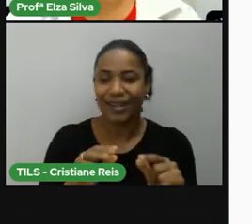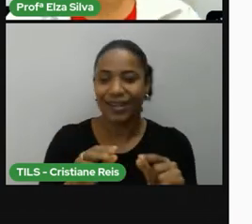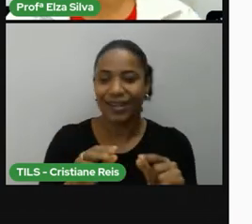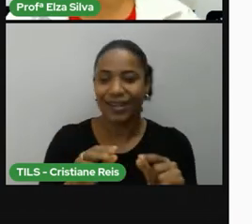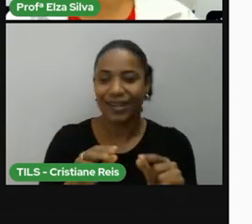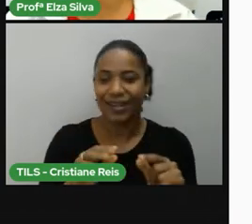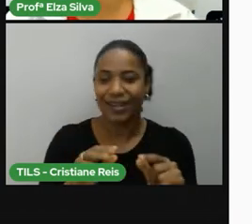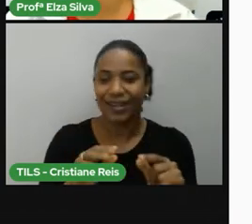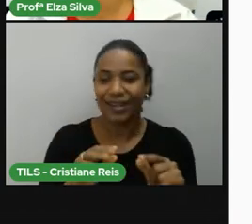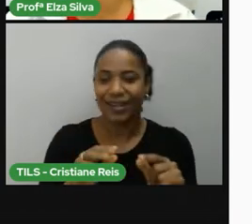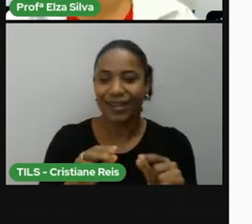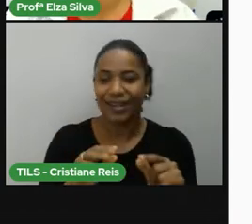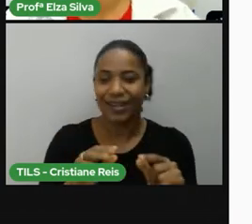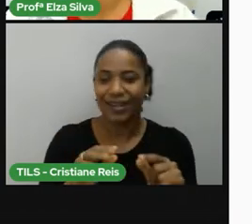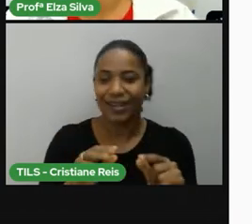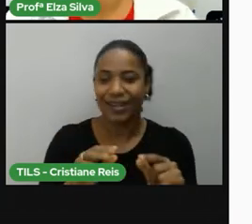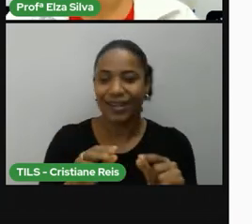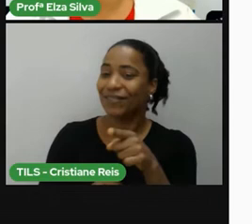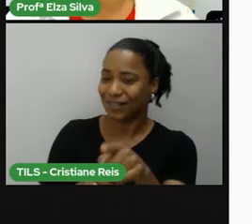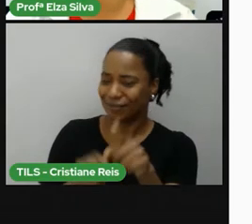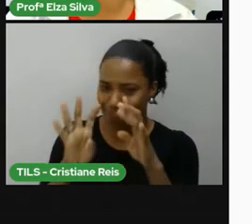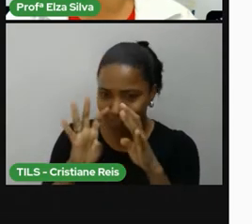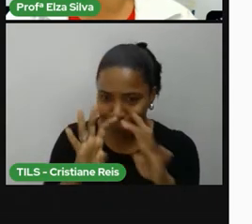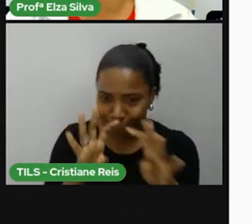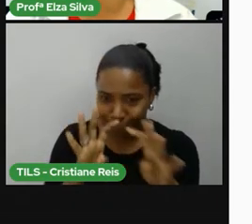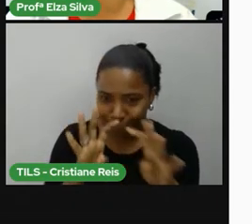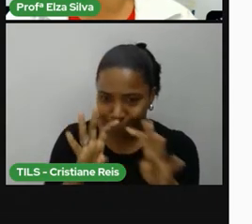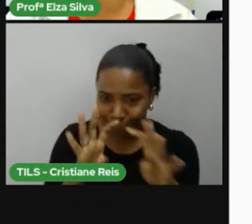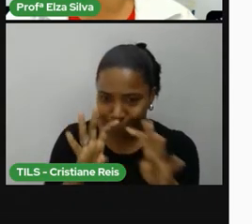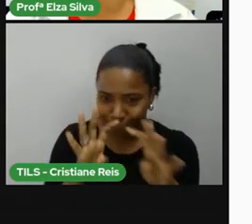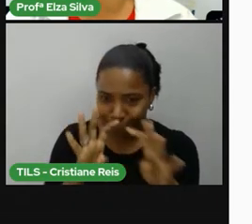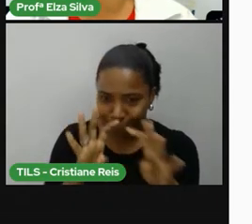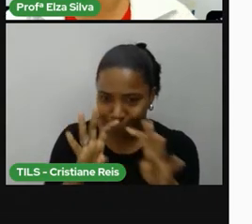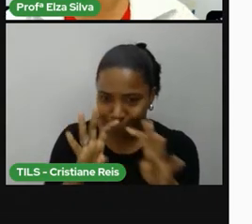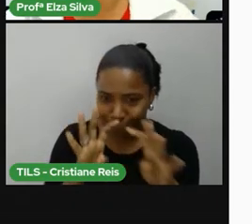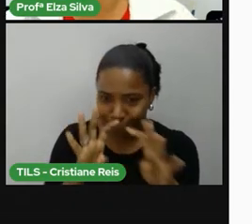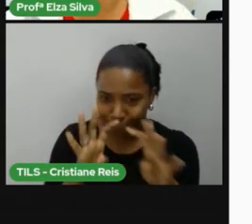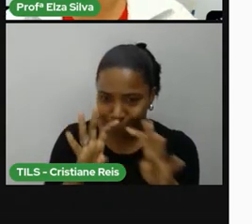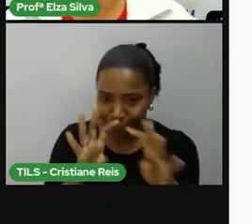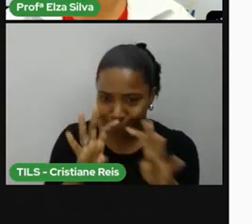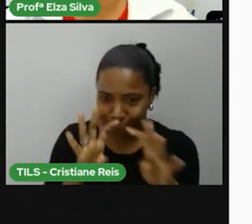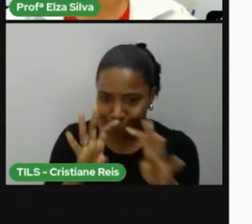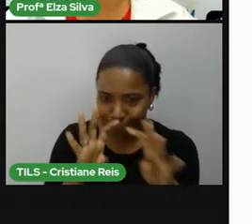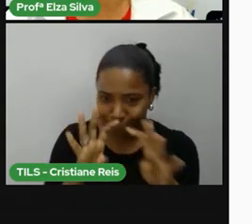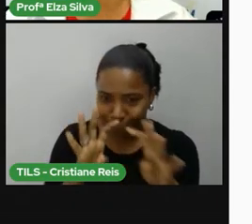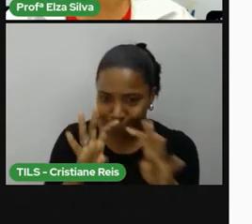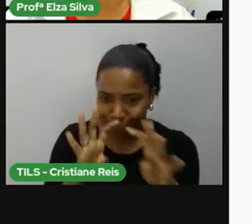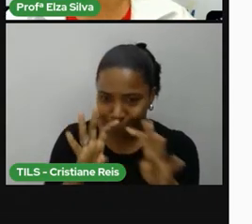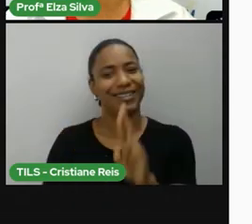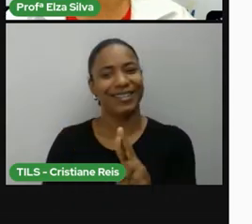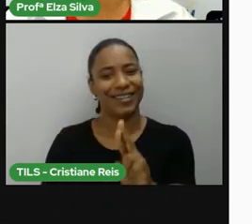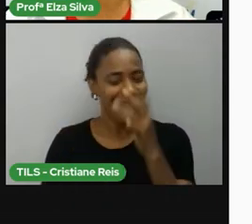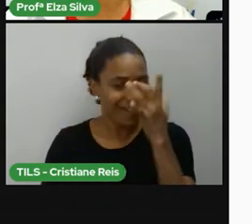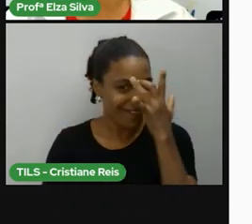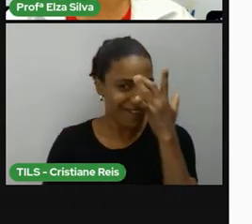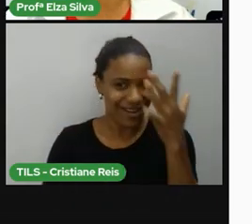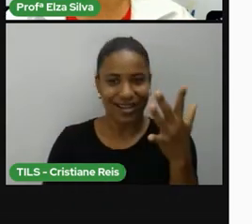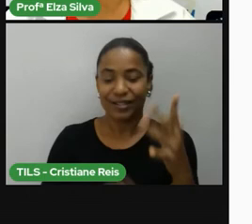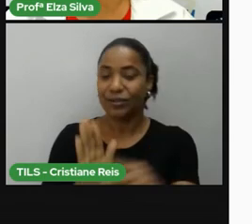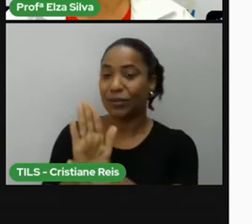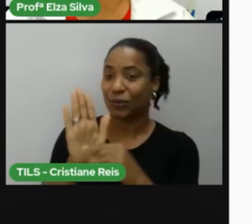prestou bastante atenção ao vídeo que foi exibido e ao trecho lido sobre a biografia dessa